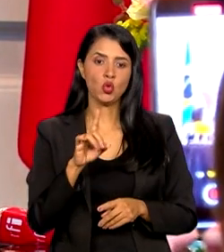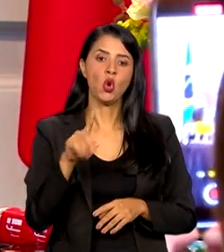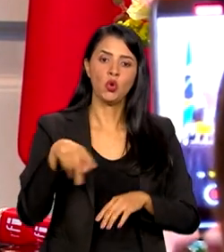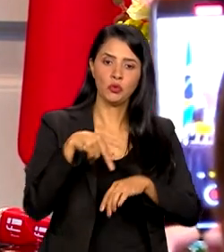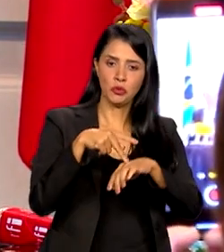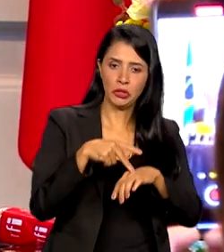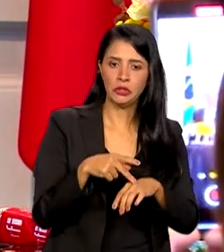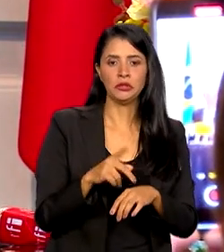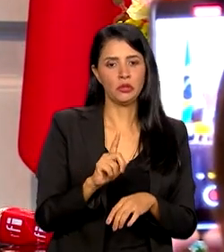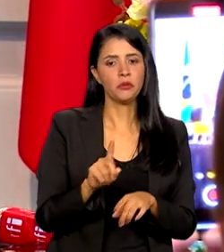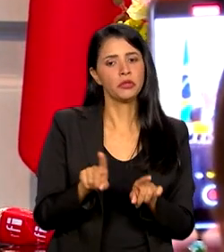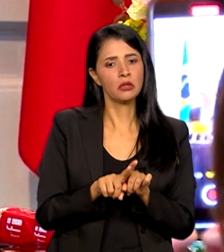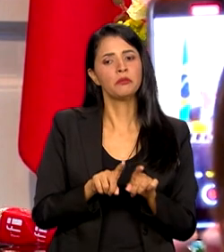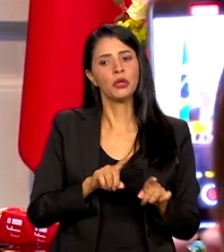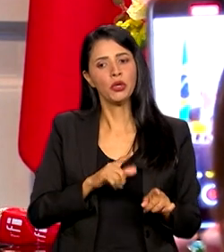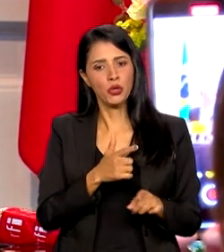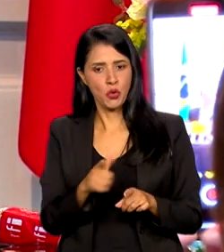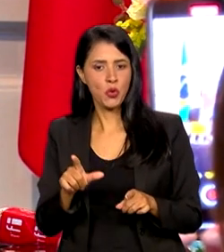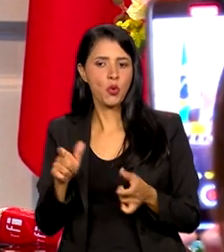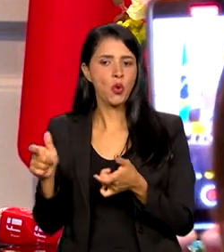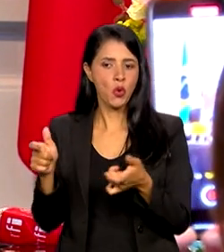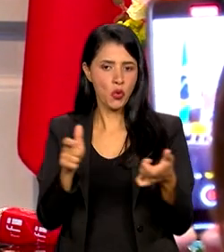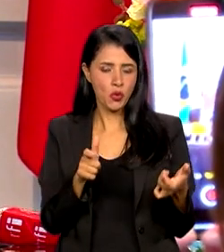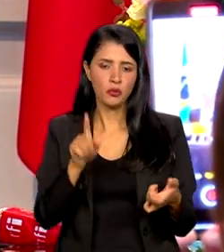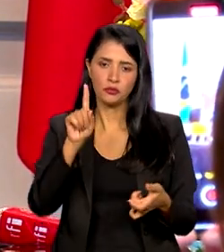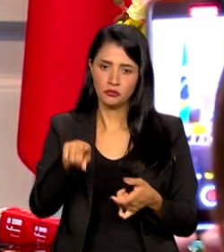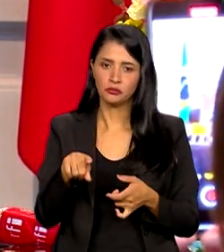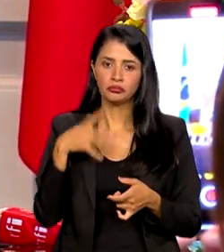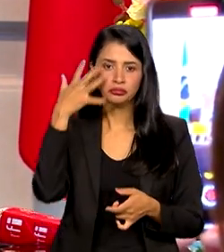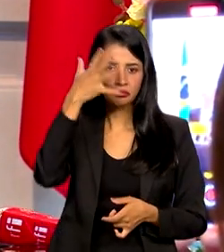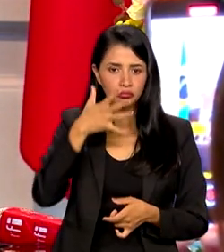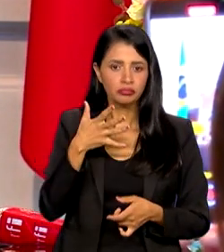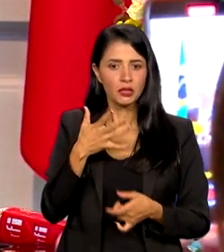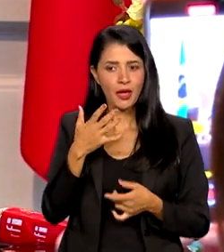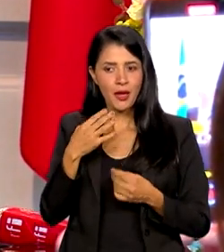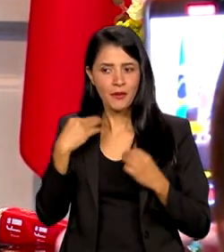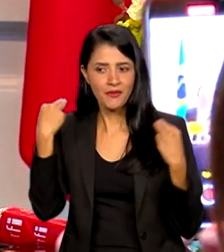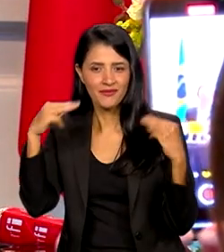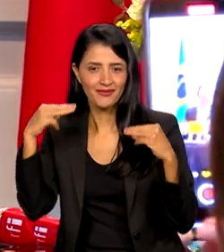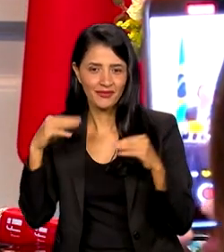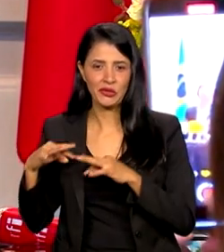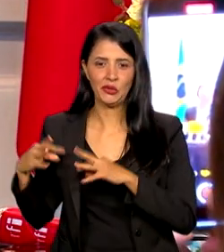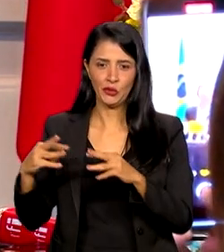mas também esse é o discurso, essa é mensagem que ele quer levar para o mundo inteiro.